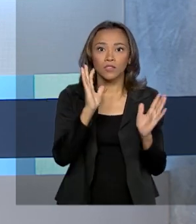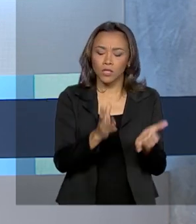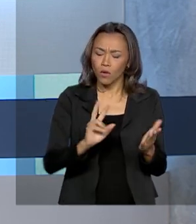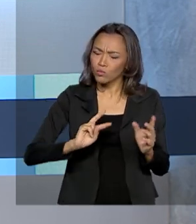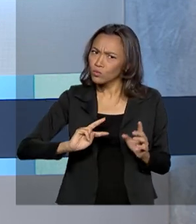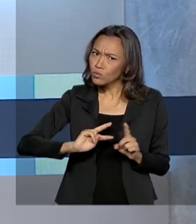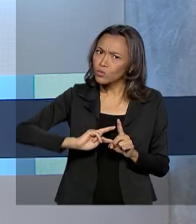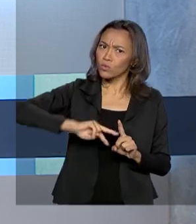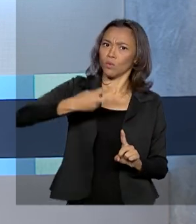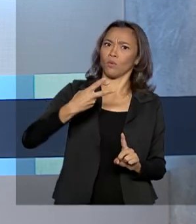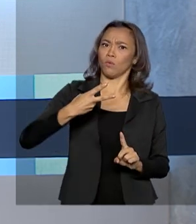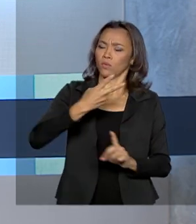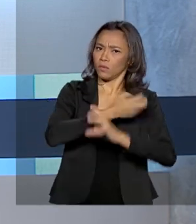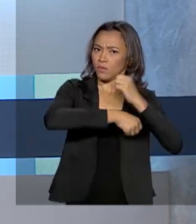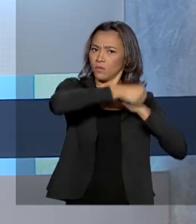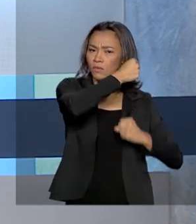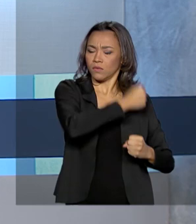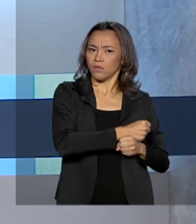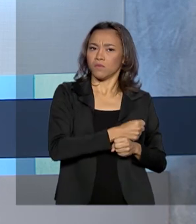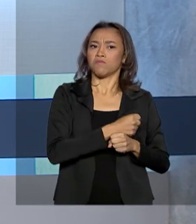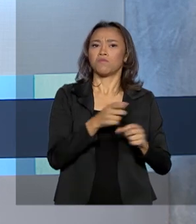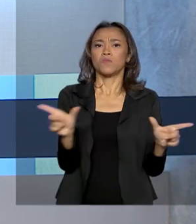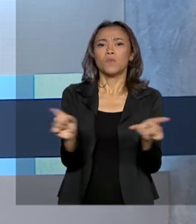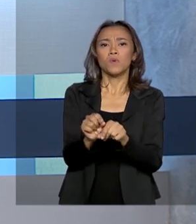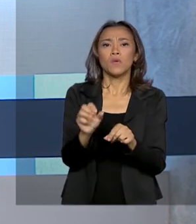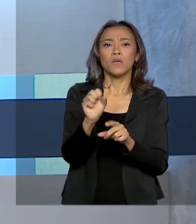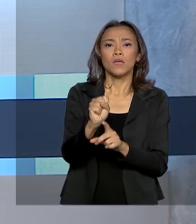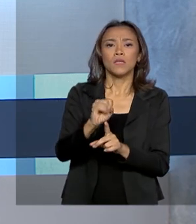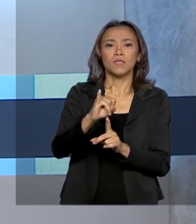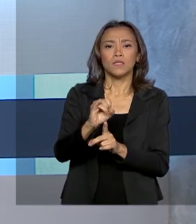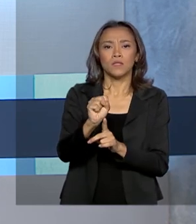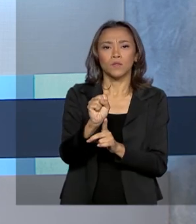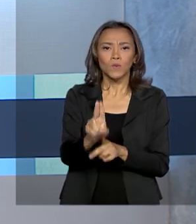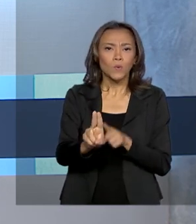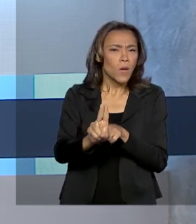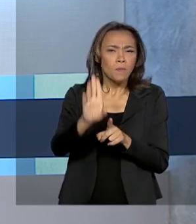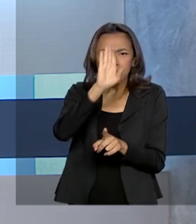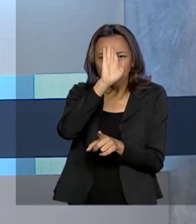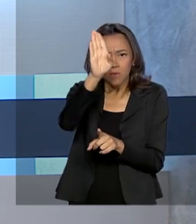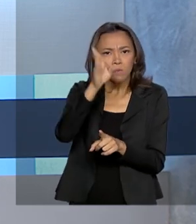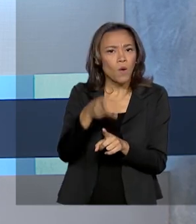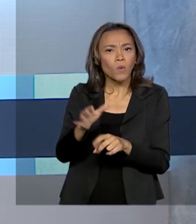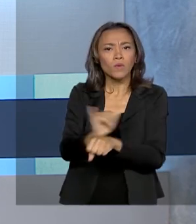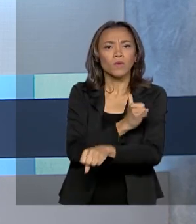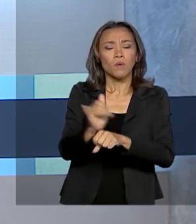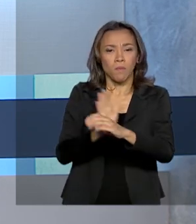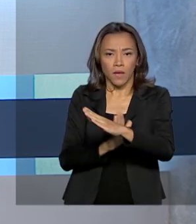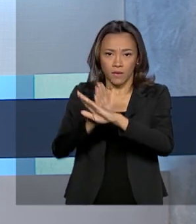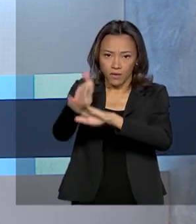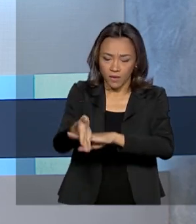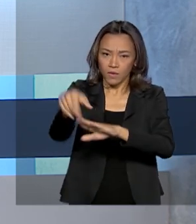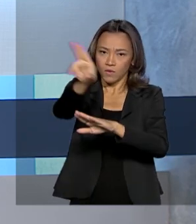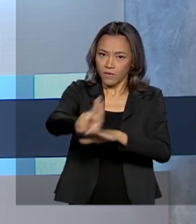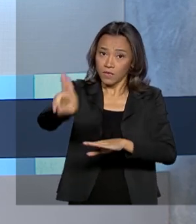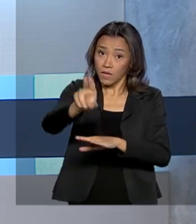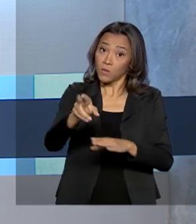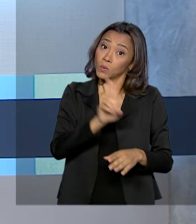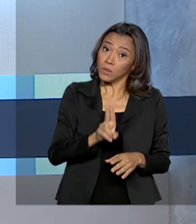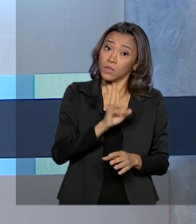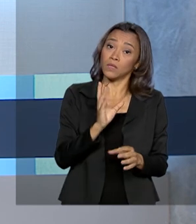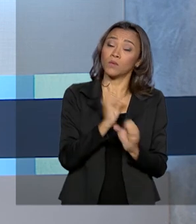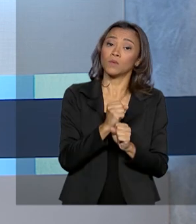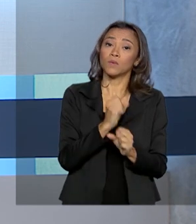que o dobro do ano anterior. O Sisu é a principal forma de acesso ao ensino superior público com o uso da nota do Enem.